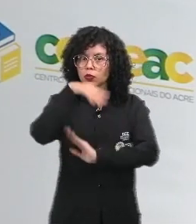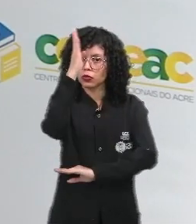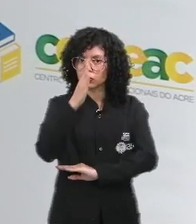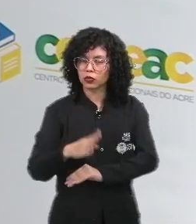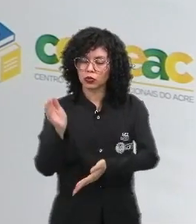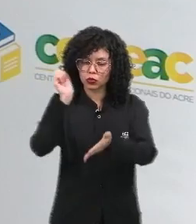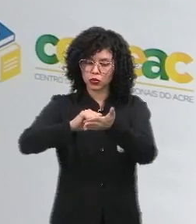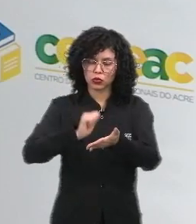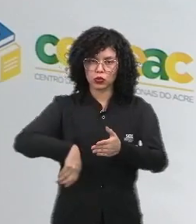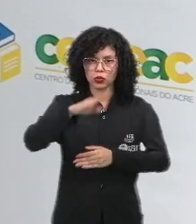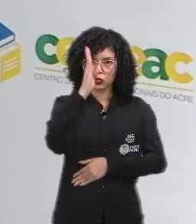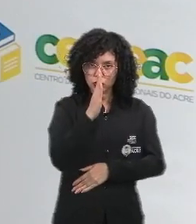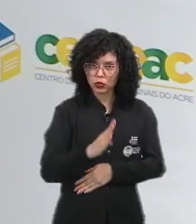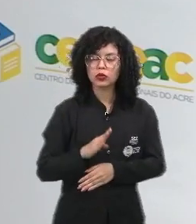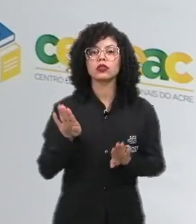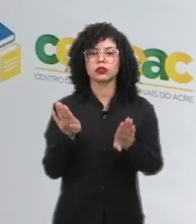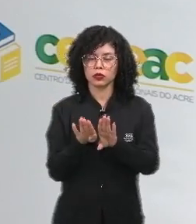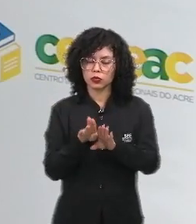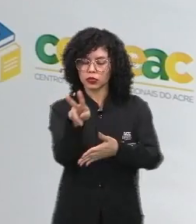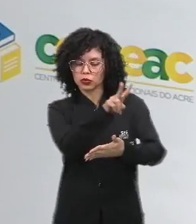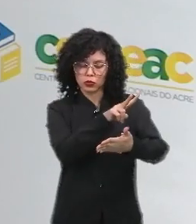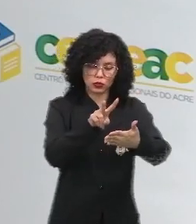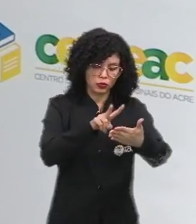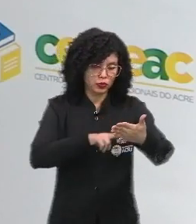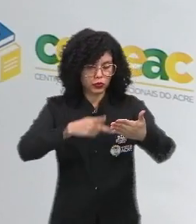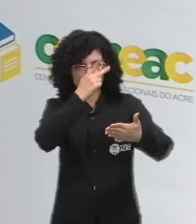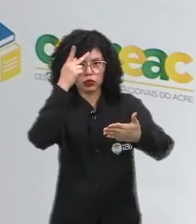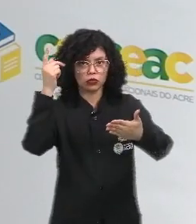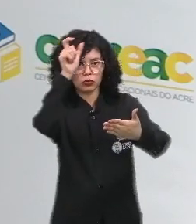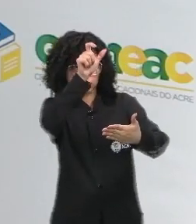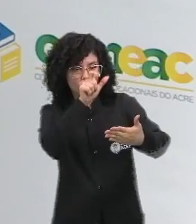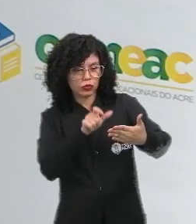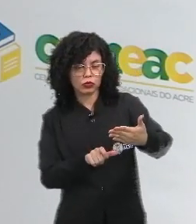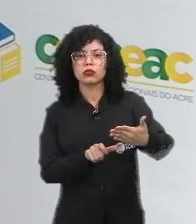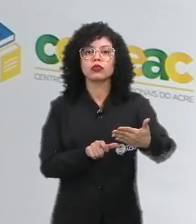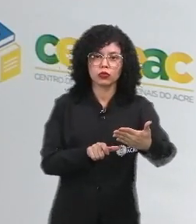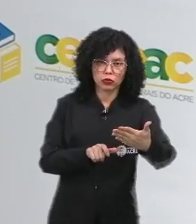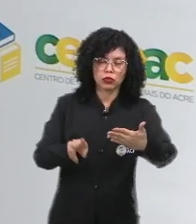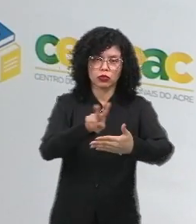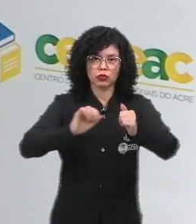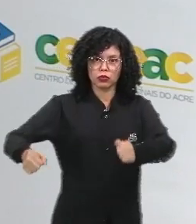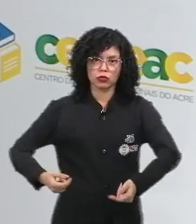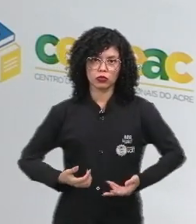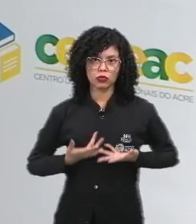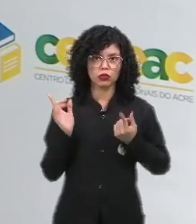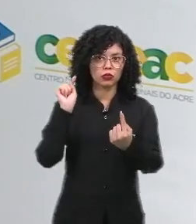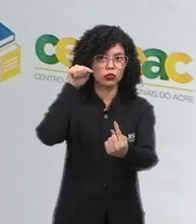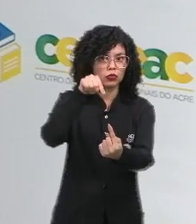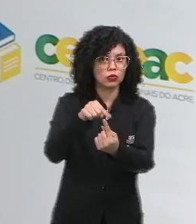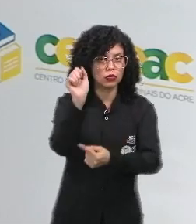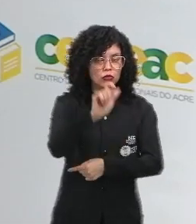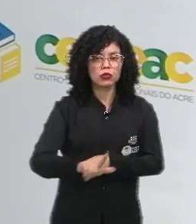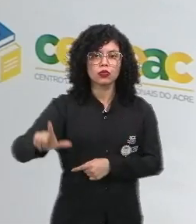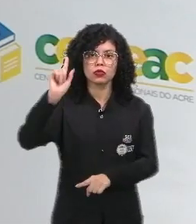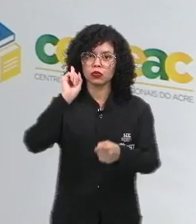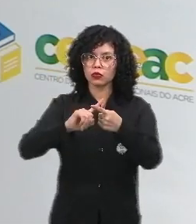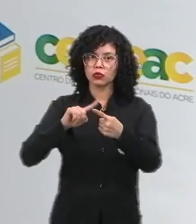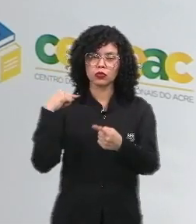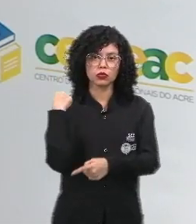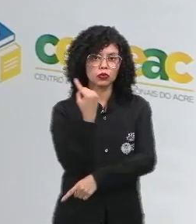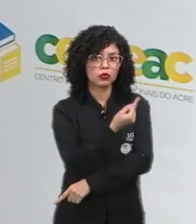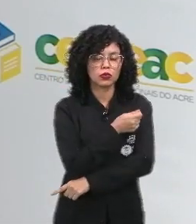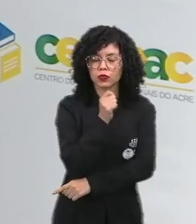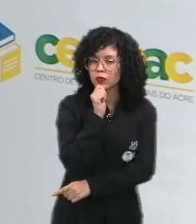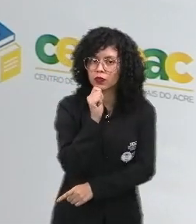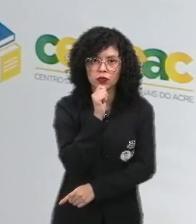escritor brasileiro e público, leitor brasileiro, tá? Então, o quinhentismo é uma manifestação literária porque nós ainda